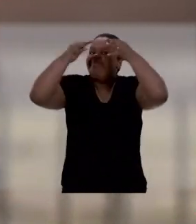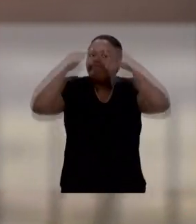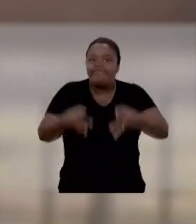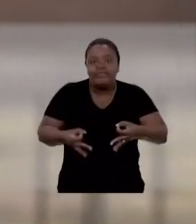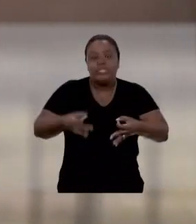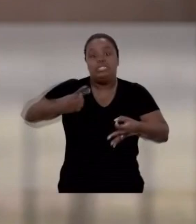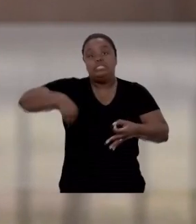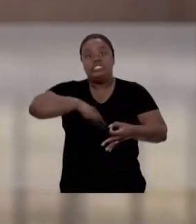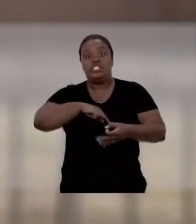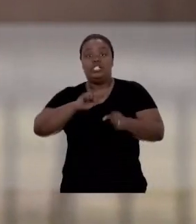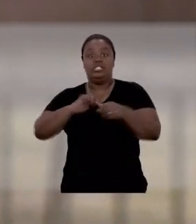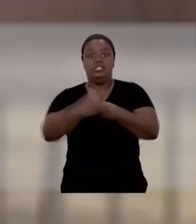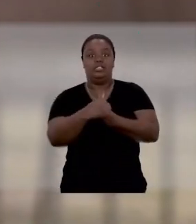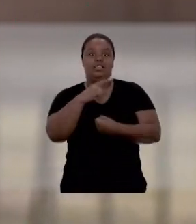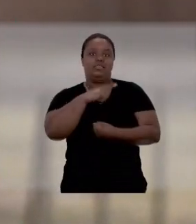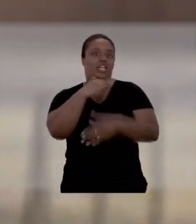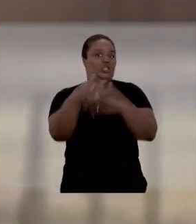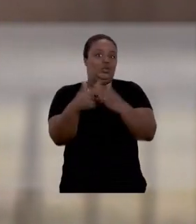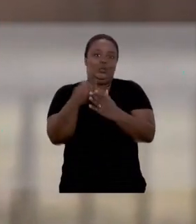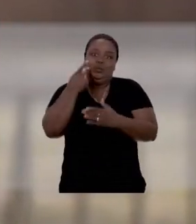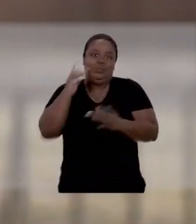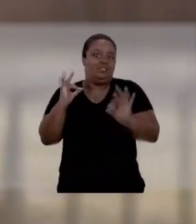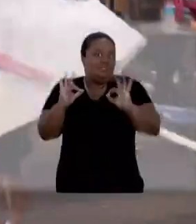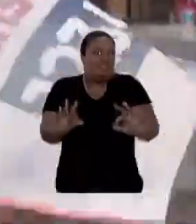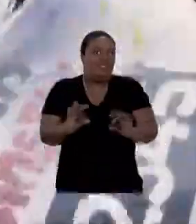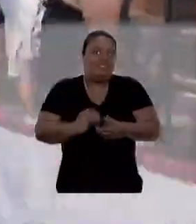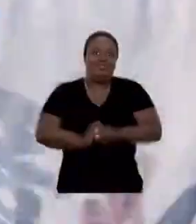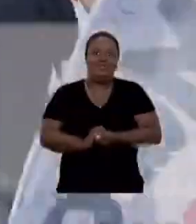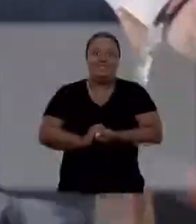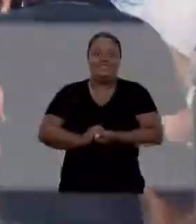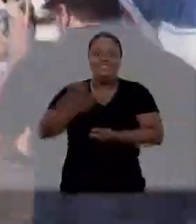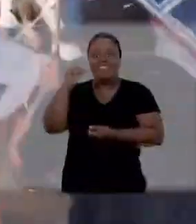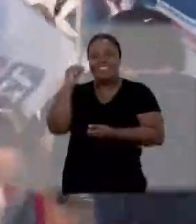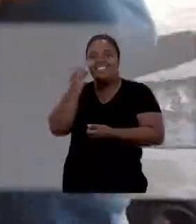garantia que a nossa cidade tem tudo para dar certo.